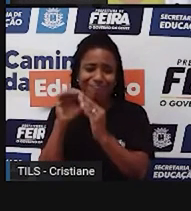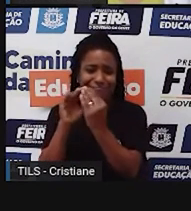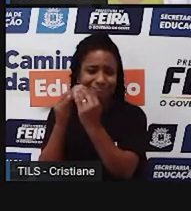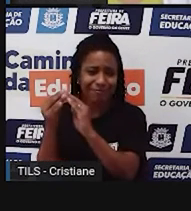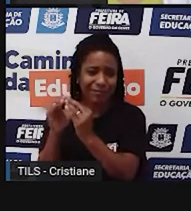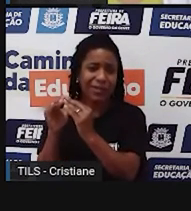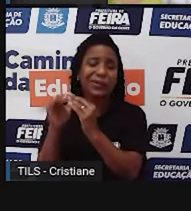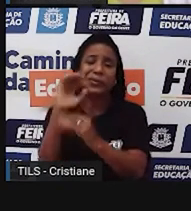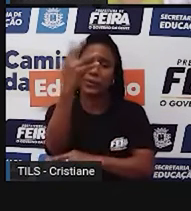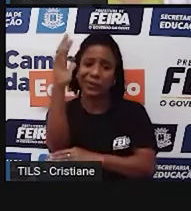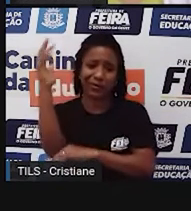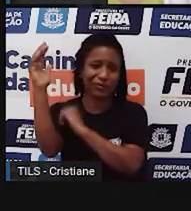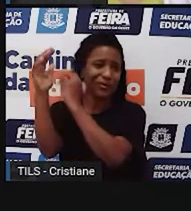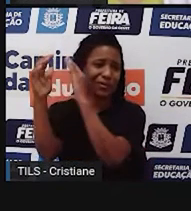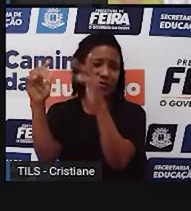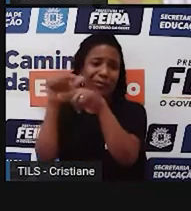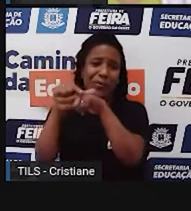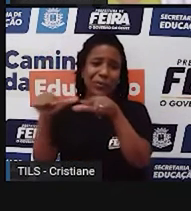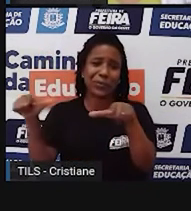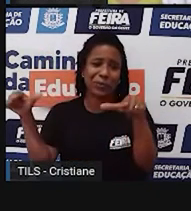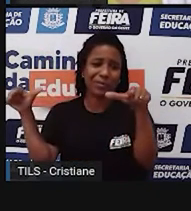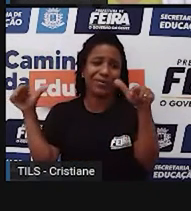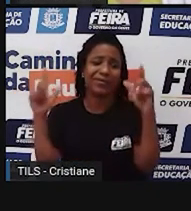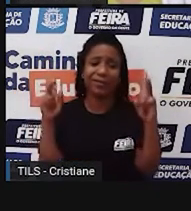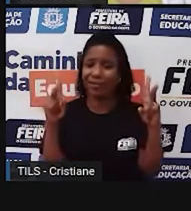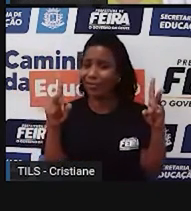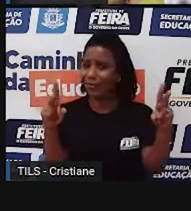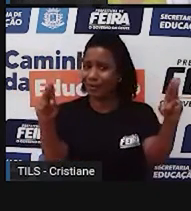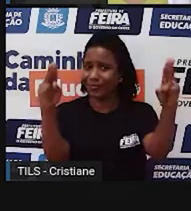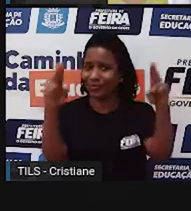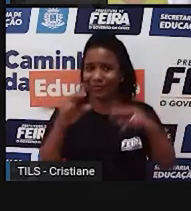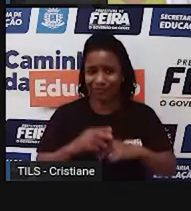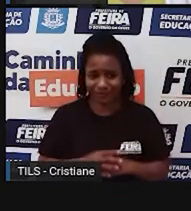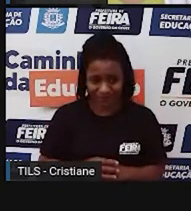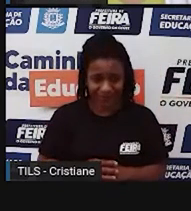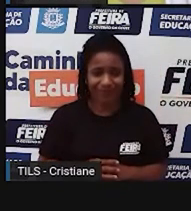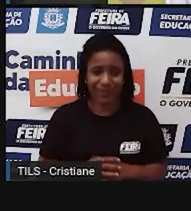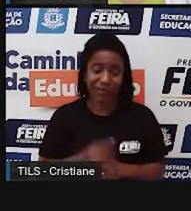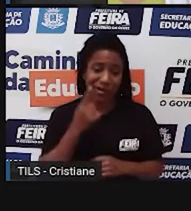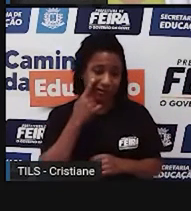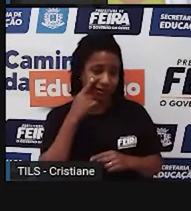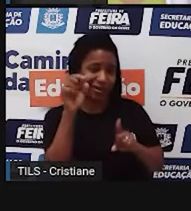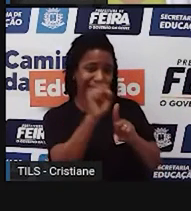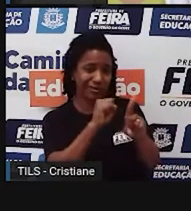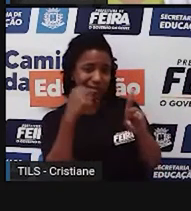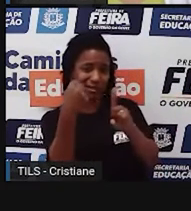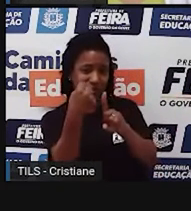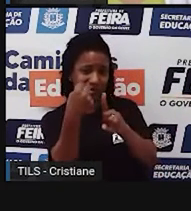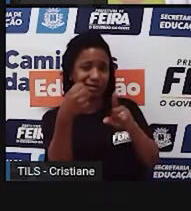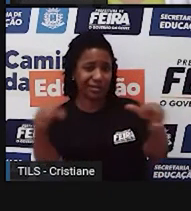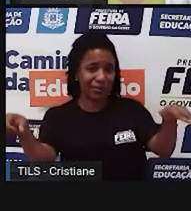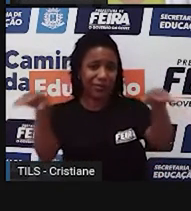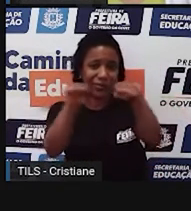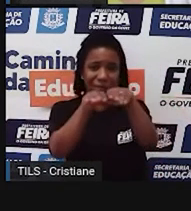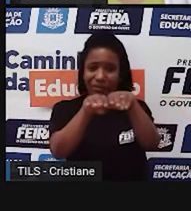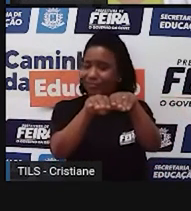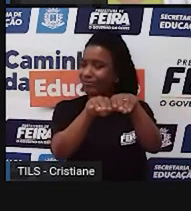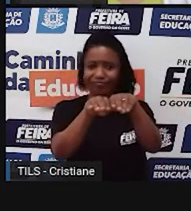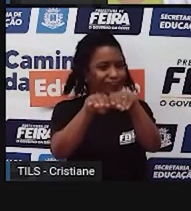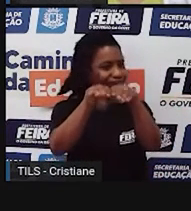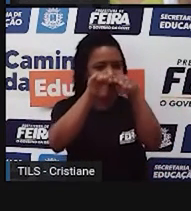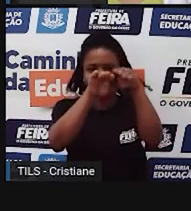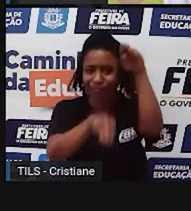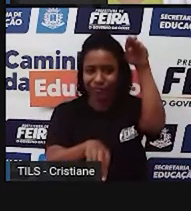a divisão de classes, as desigualdades sociais junto com isso. E isso acontece justamente por conta do